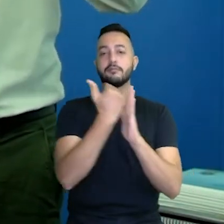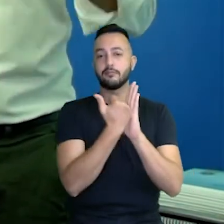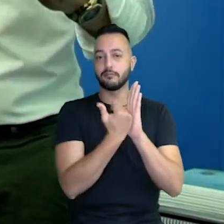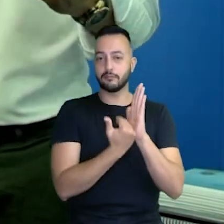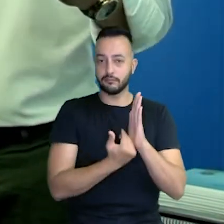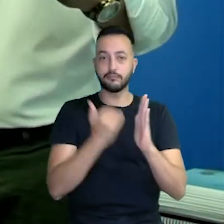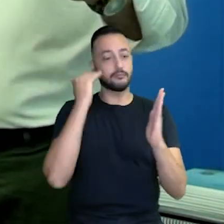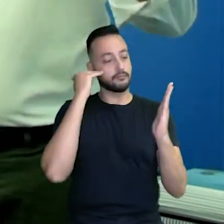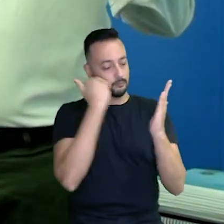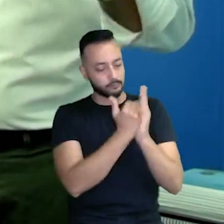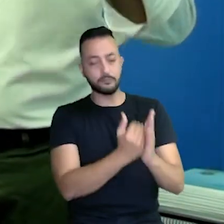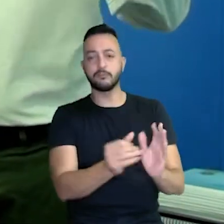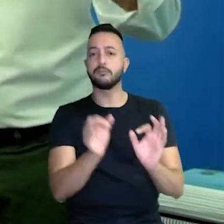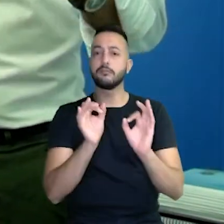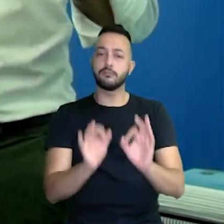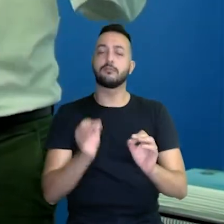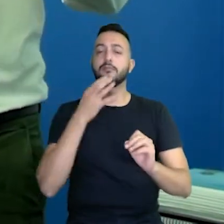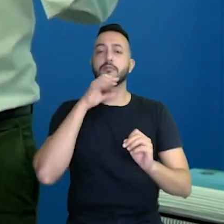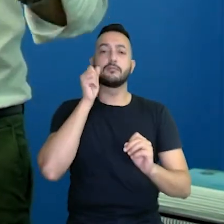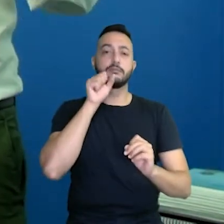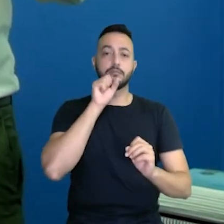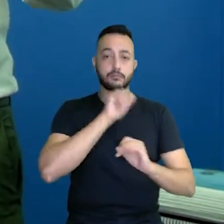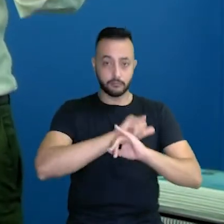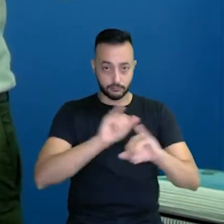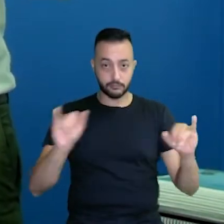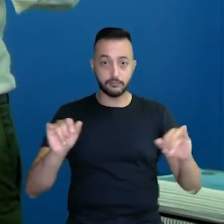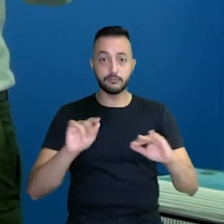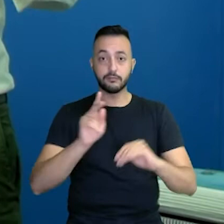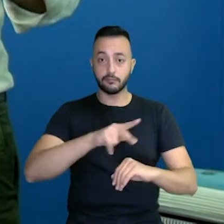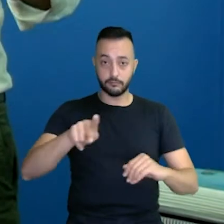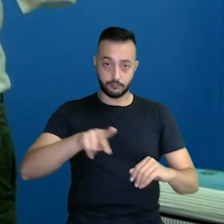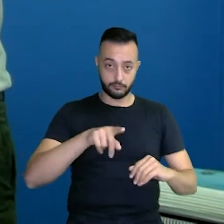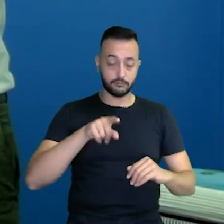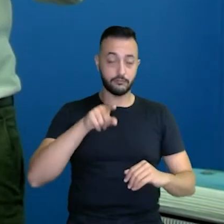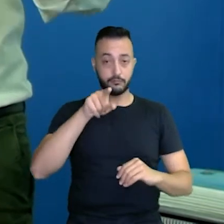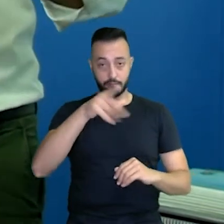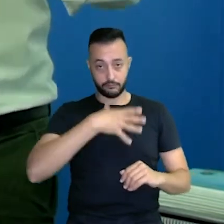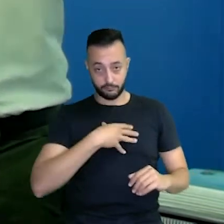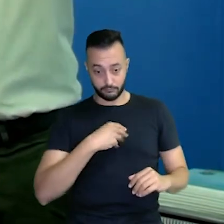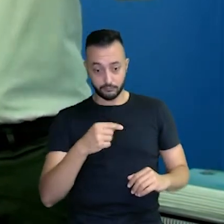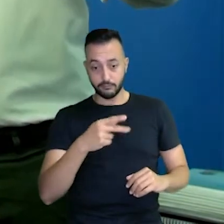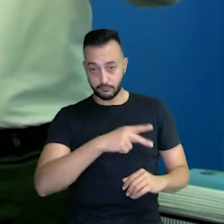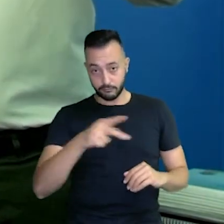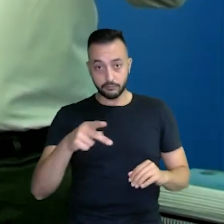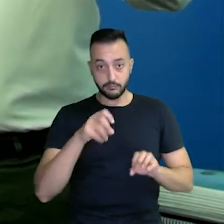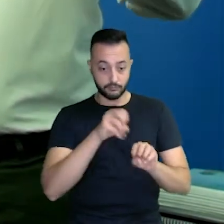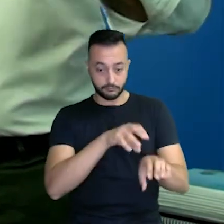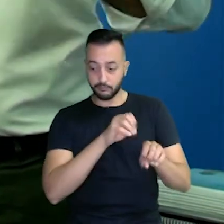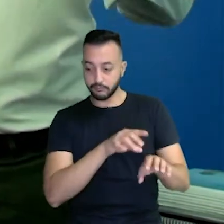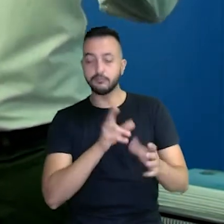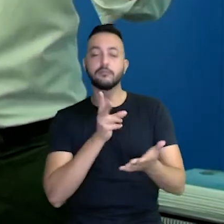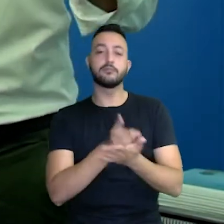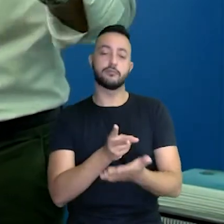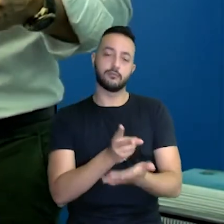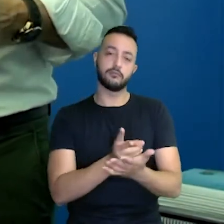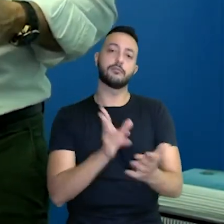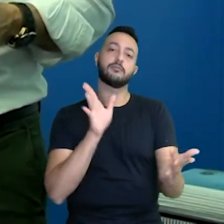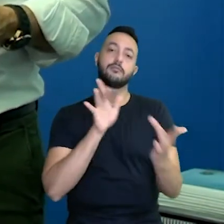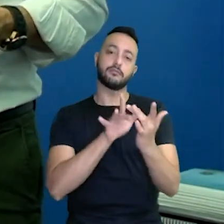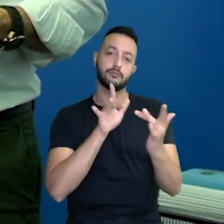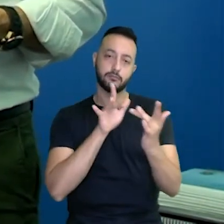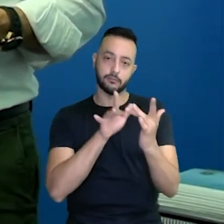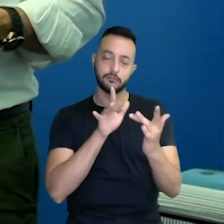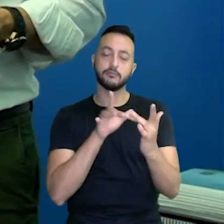segue à risca. Papai e mamãe, os professores da escola do seu filho, está sempre sendo contactado com